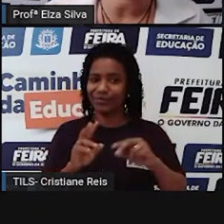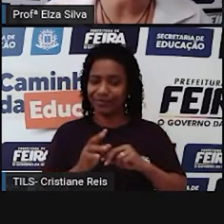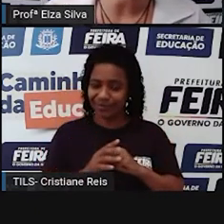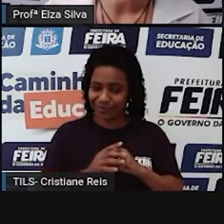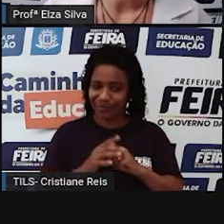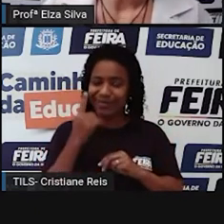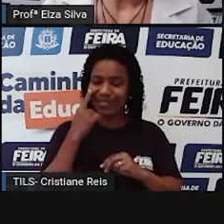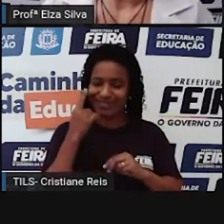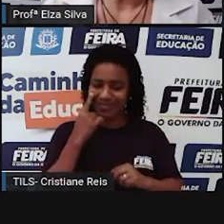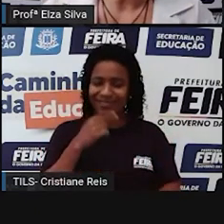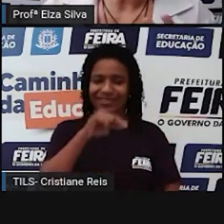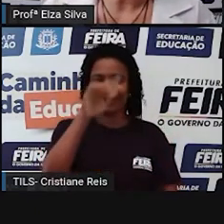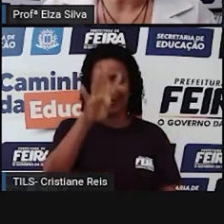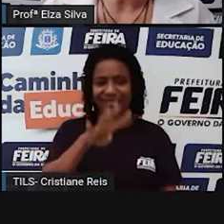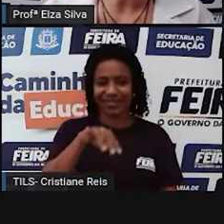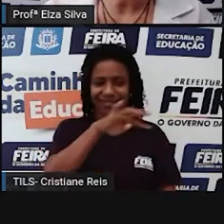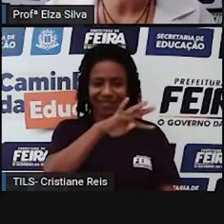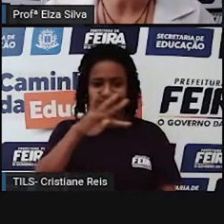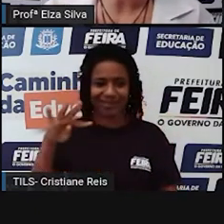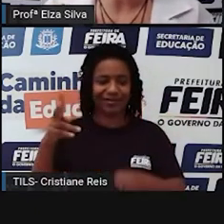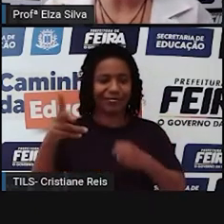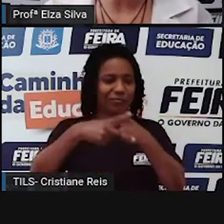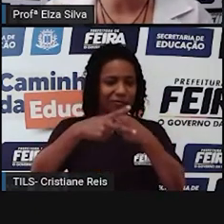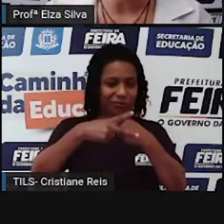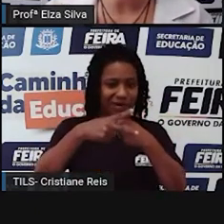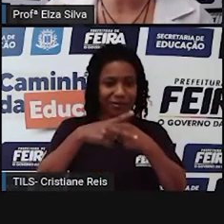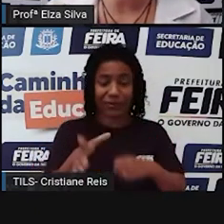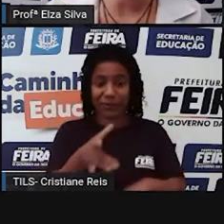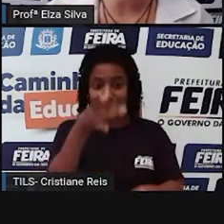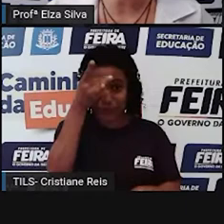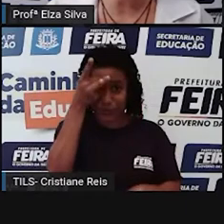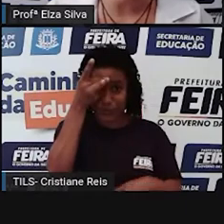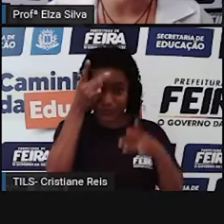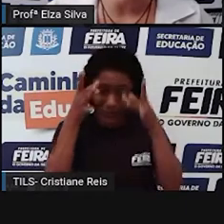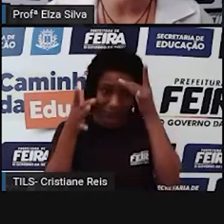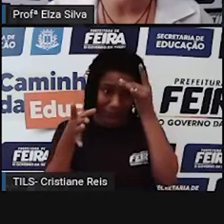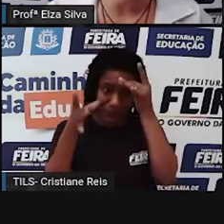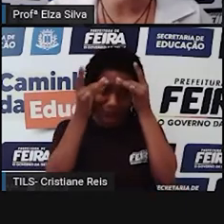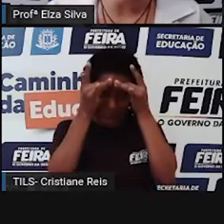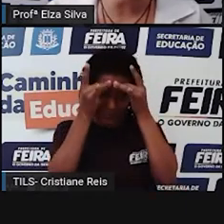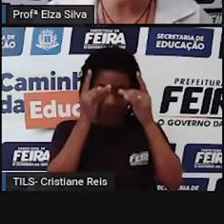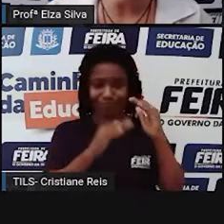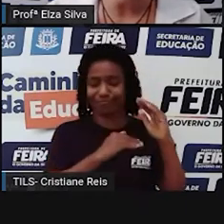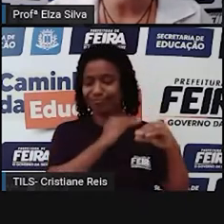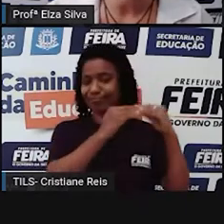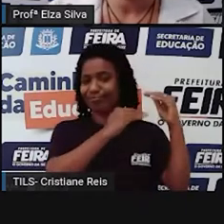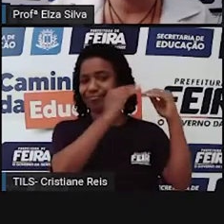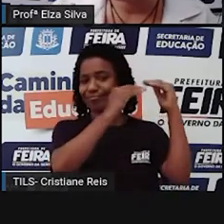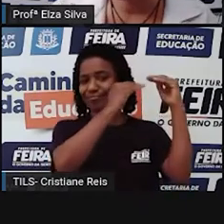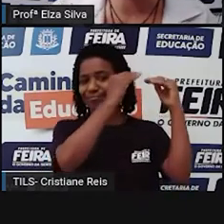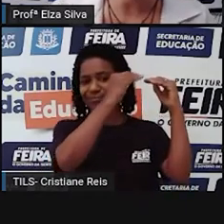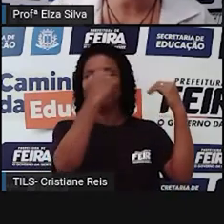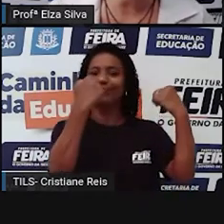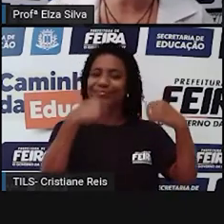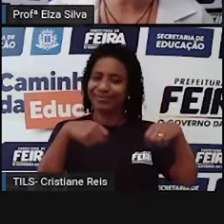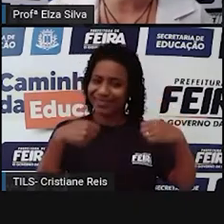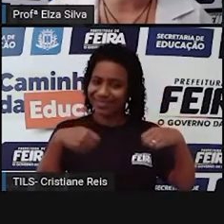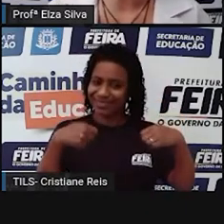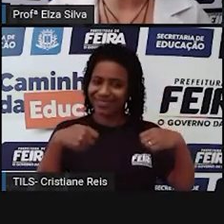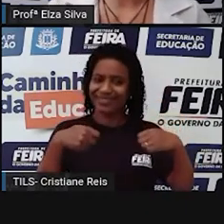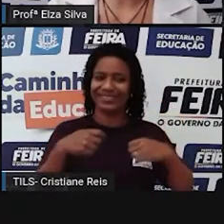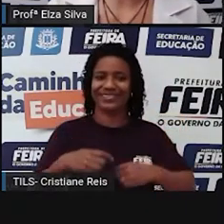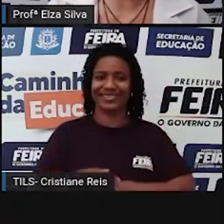de verbos e se apropriando destes verbos gradativamente. Ok? Vamos seguir